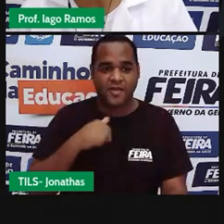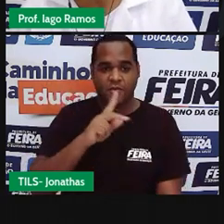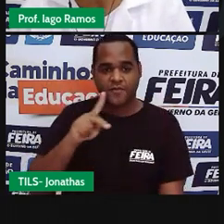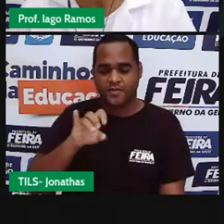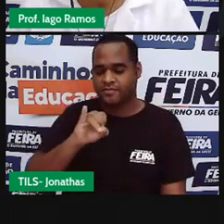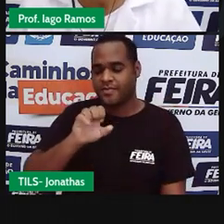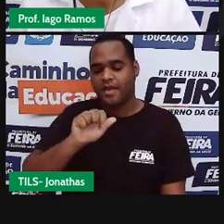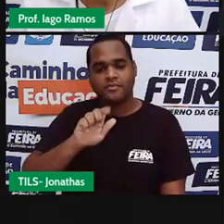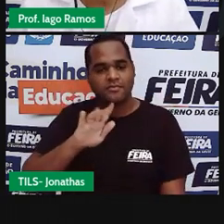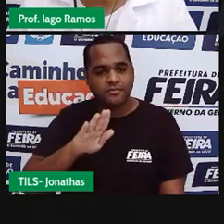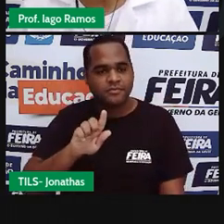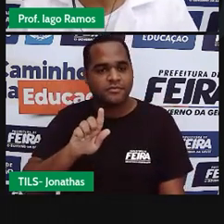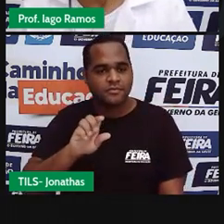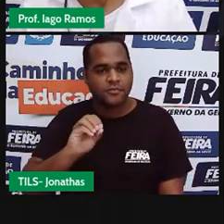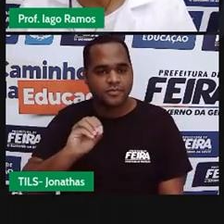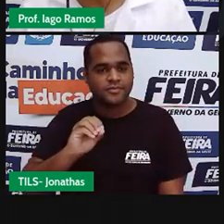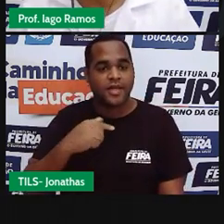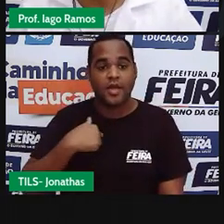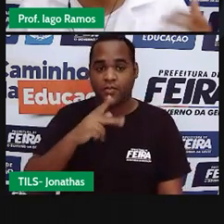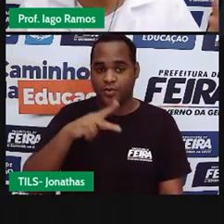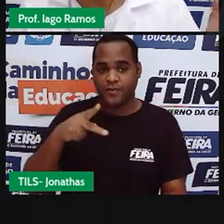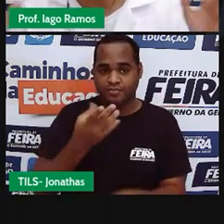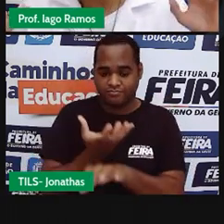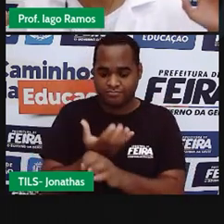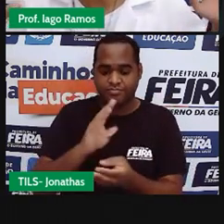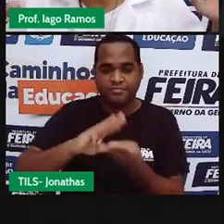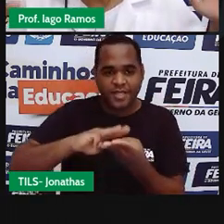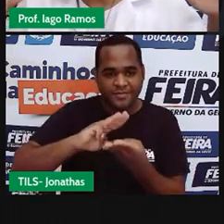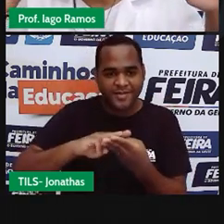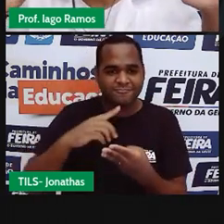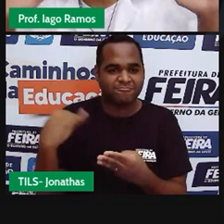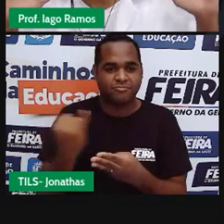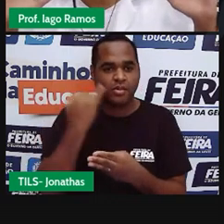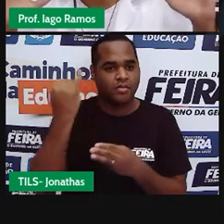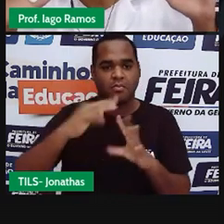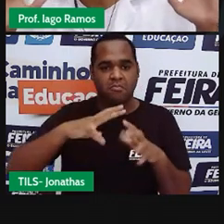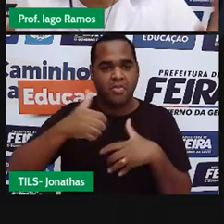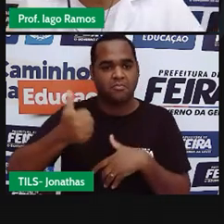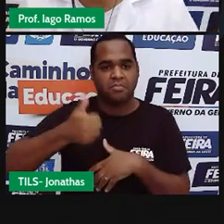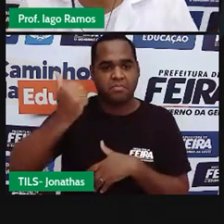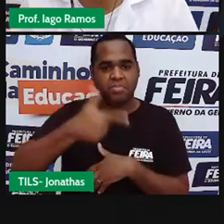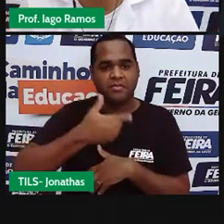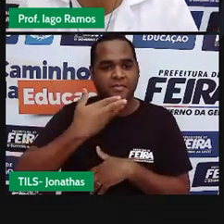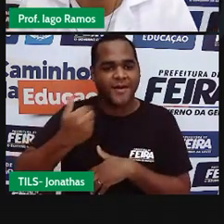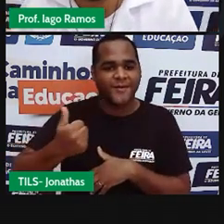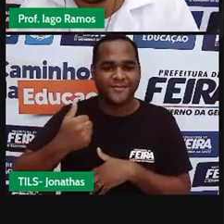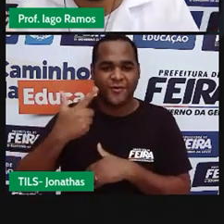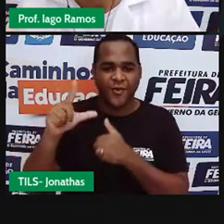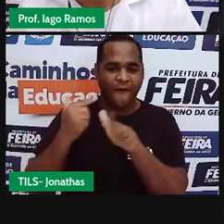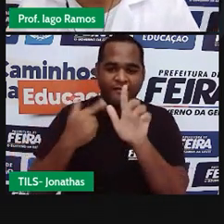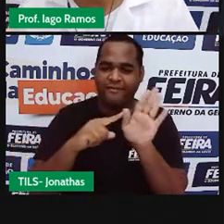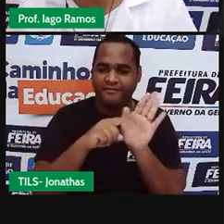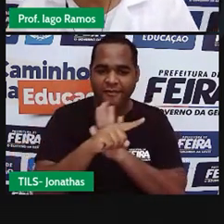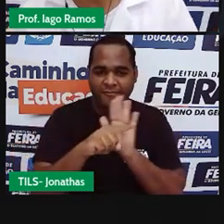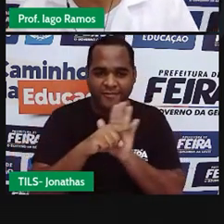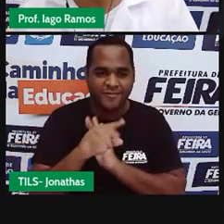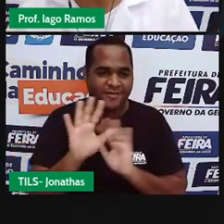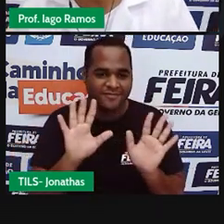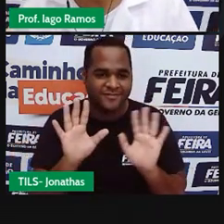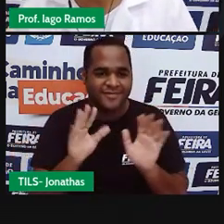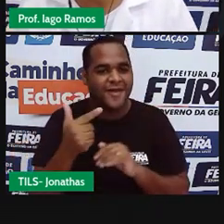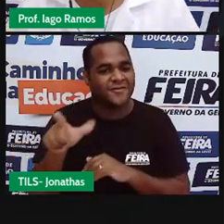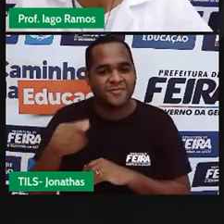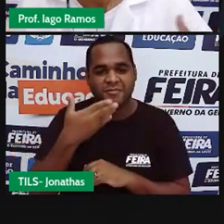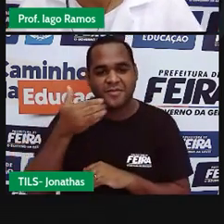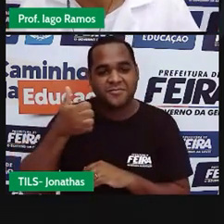Iago Ramos, professor de matemática, a melhor disciplina do mundo, não há contestações. Venho lá da escola